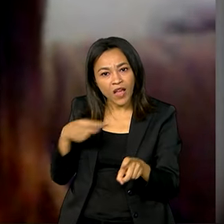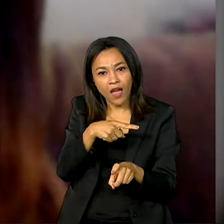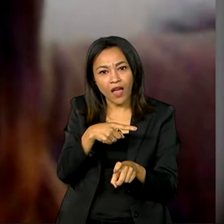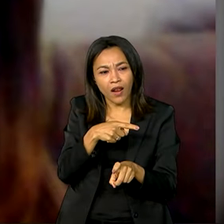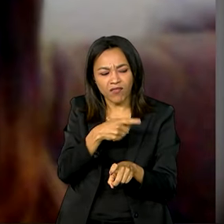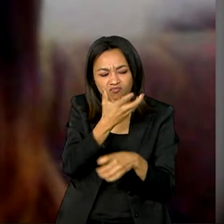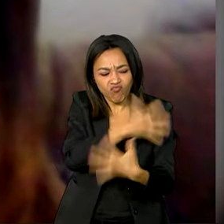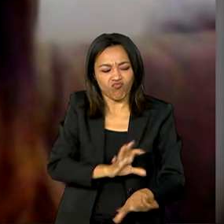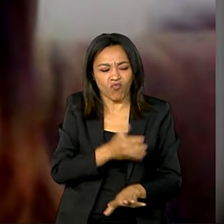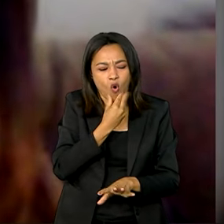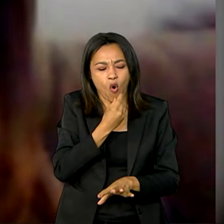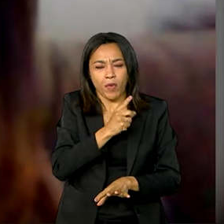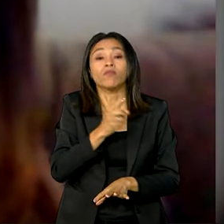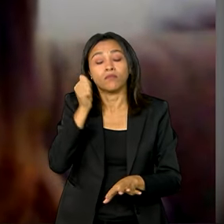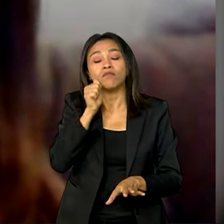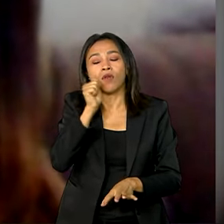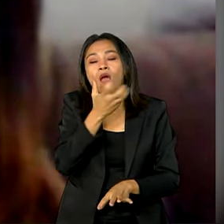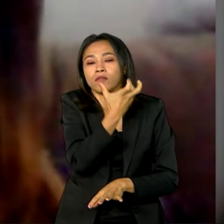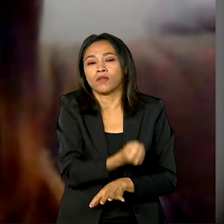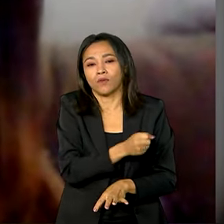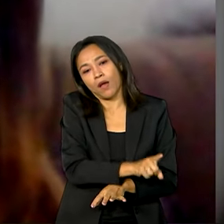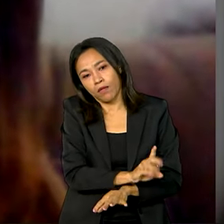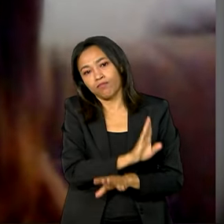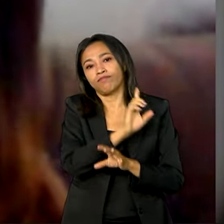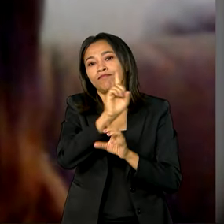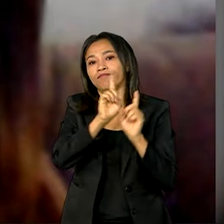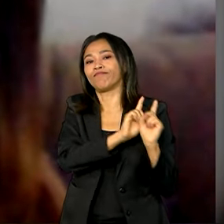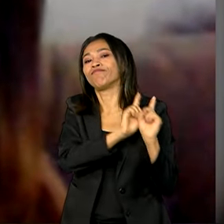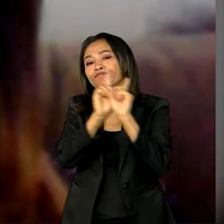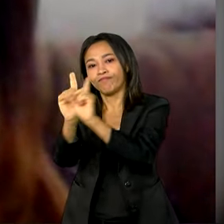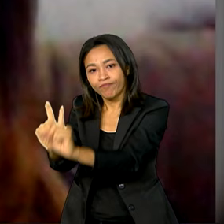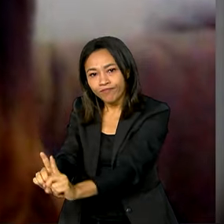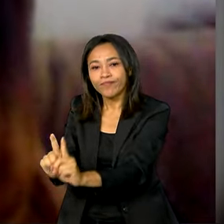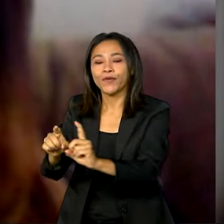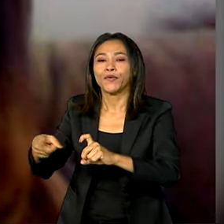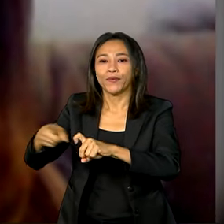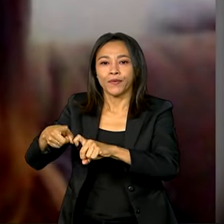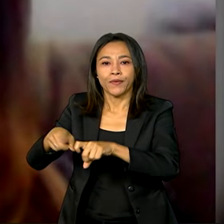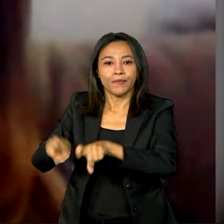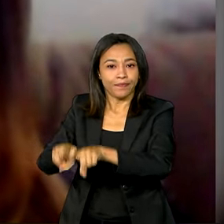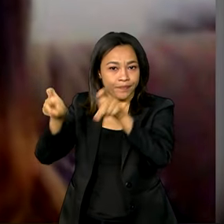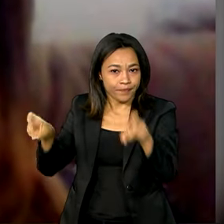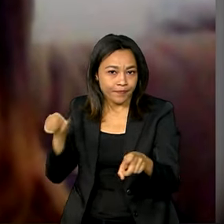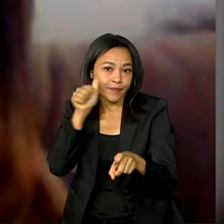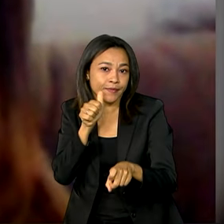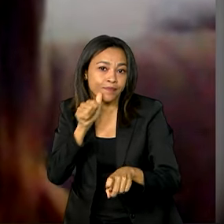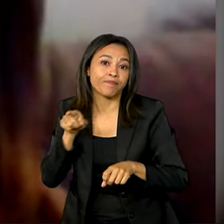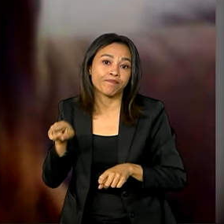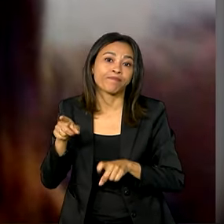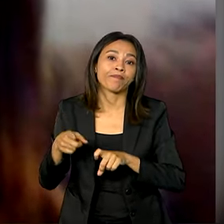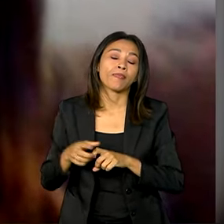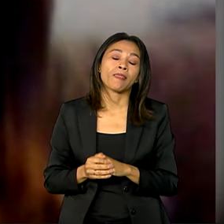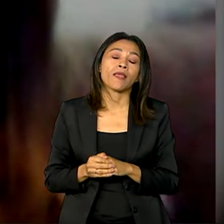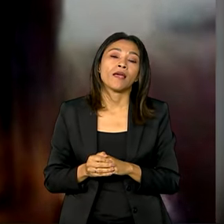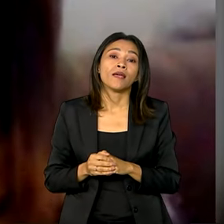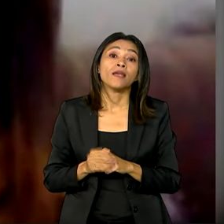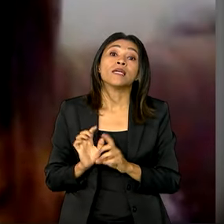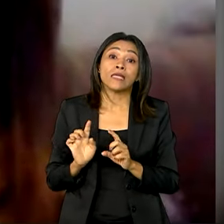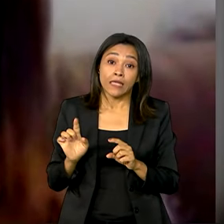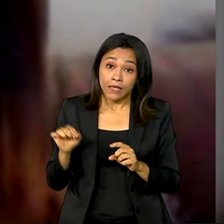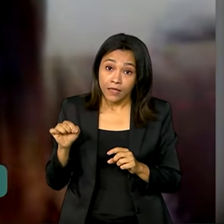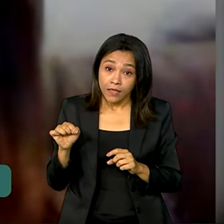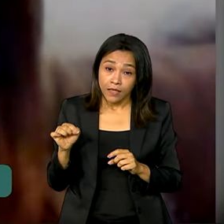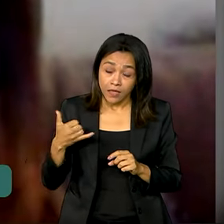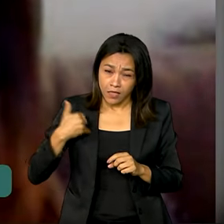homem, sim, mulher, né, e levei ela na ginecologista e até, a partir